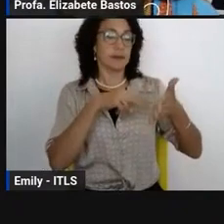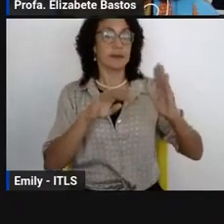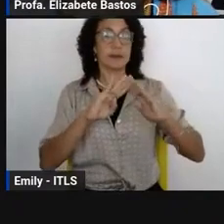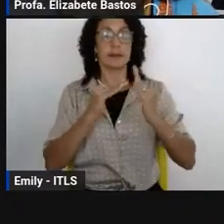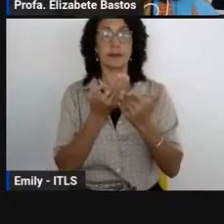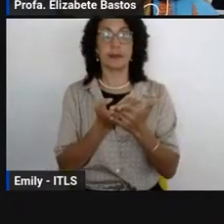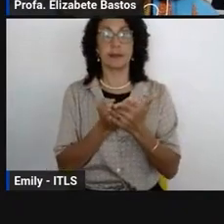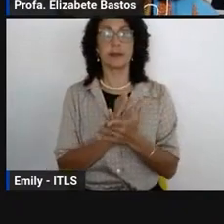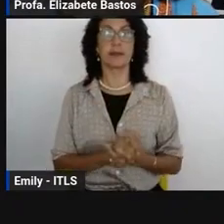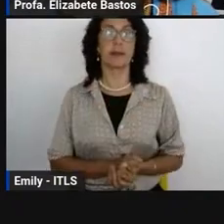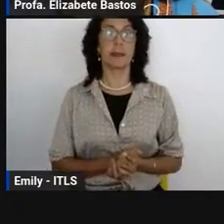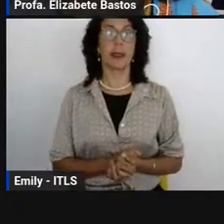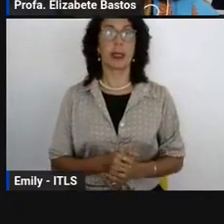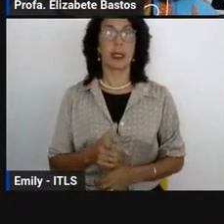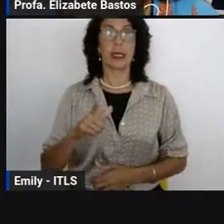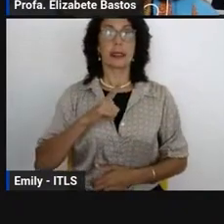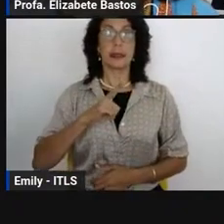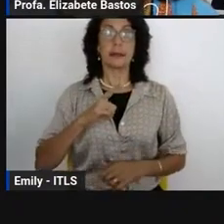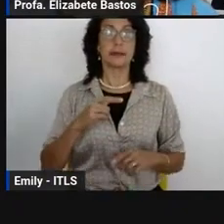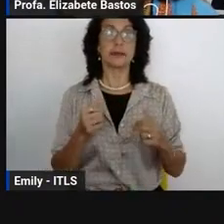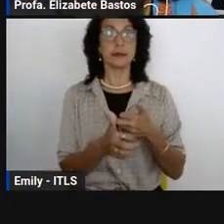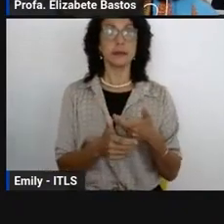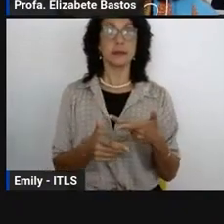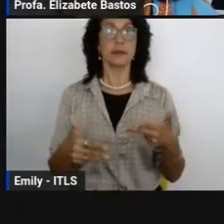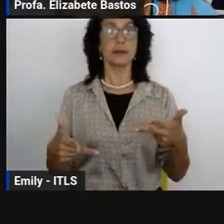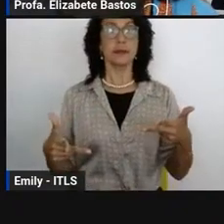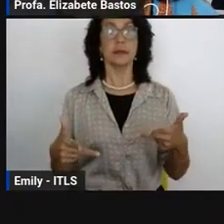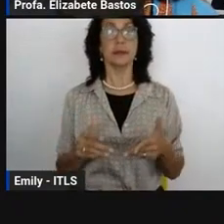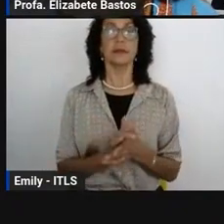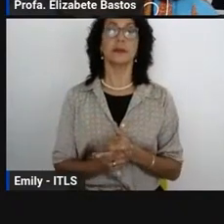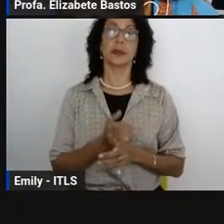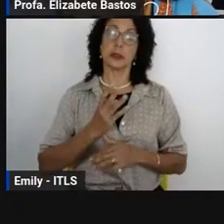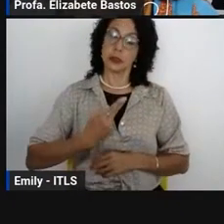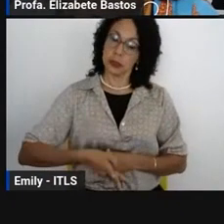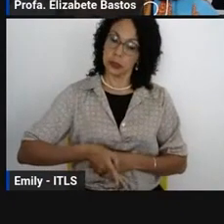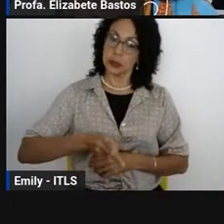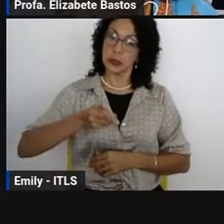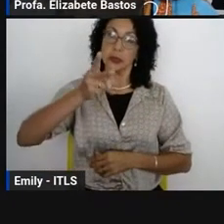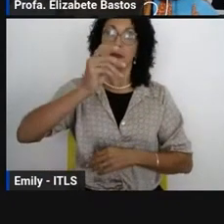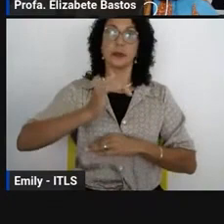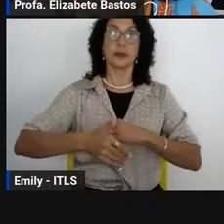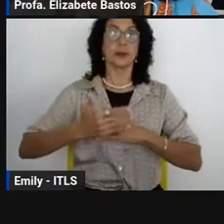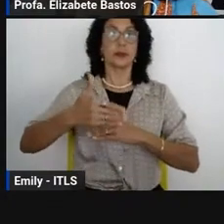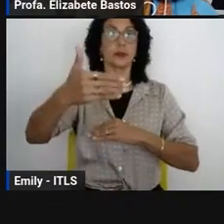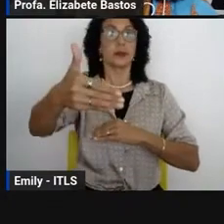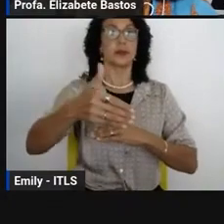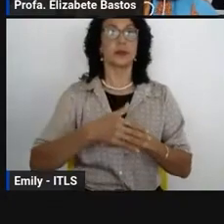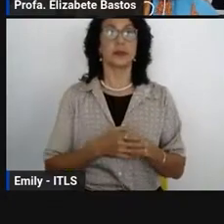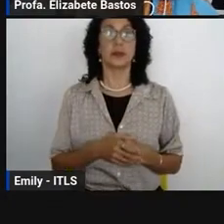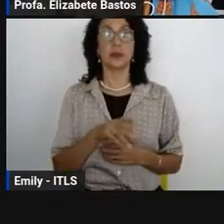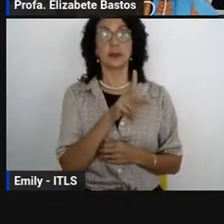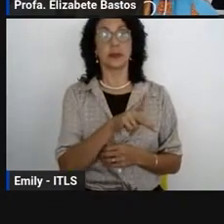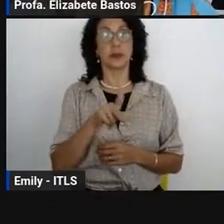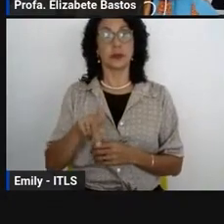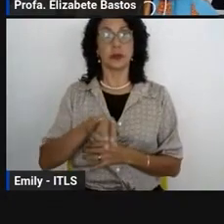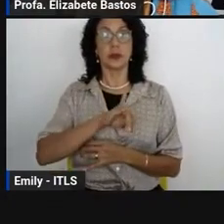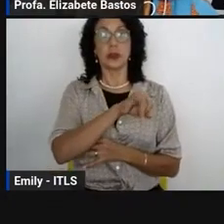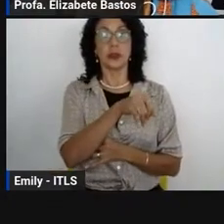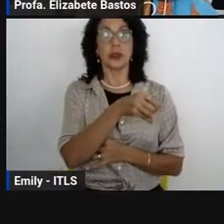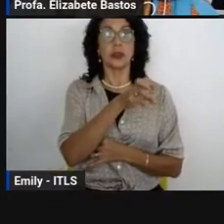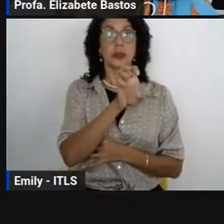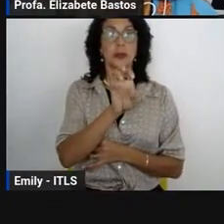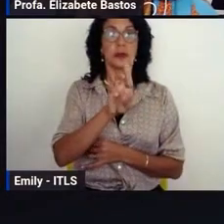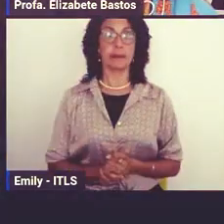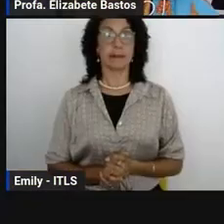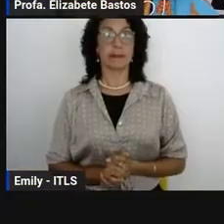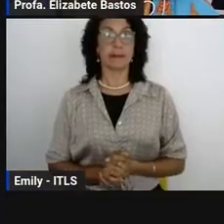Temos outras ações e projetos institucionais que continuam, que o professor Jean vai falar agora